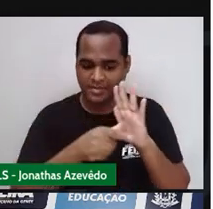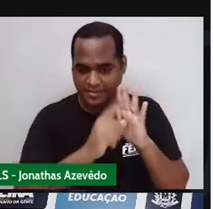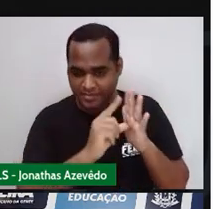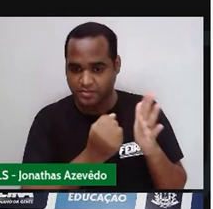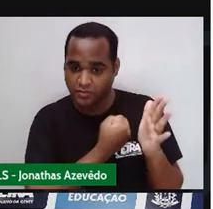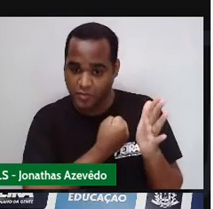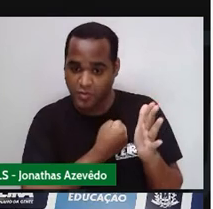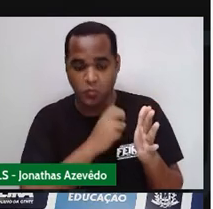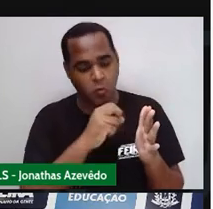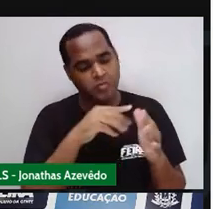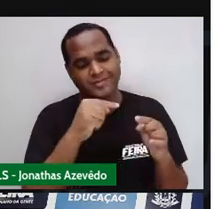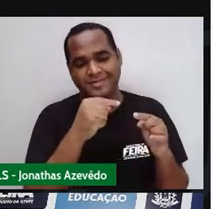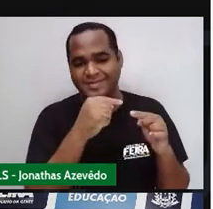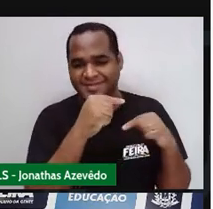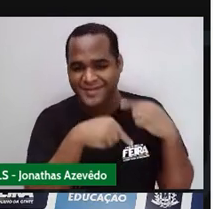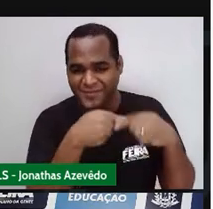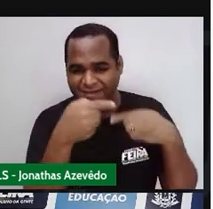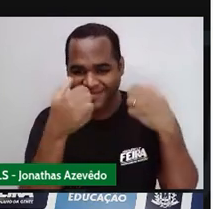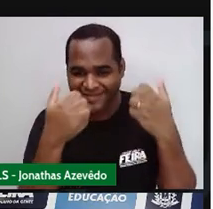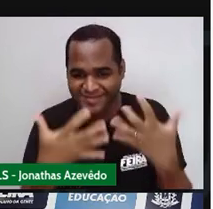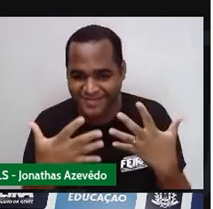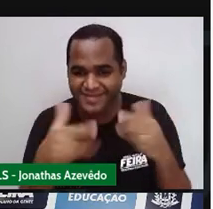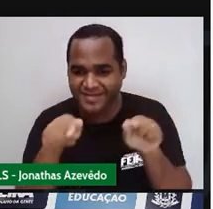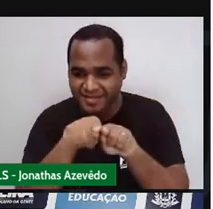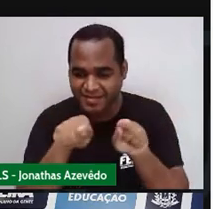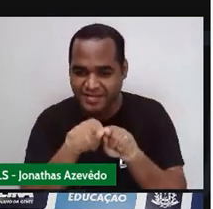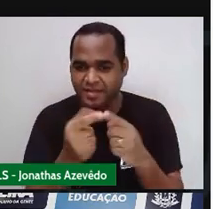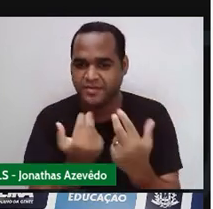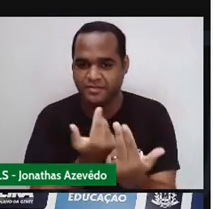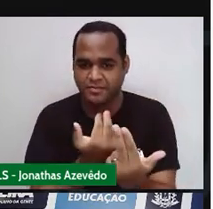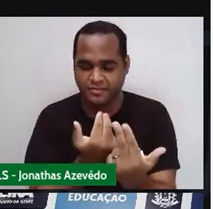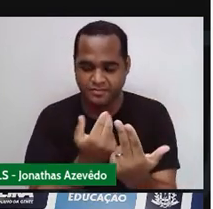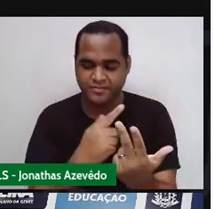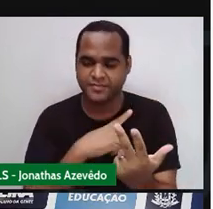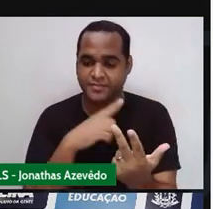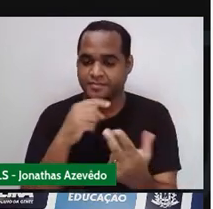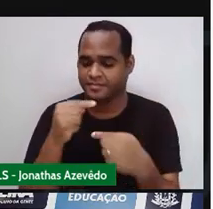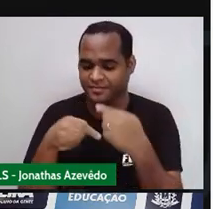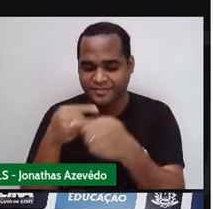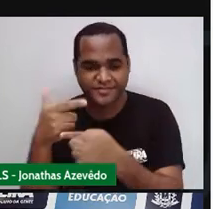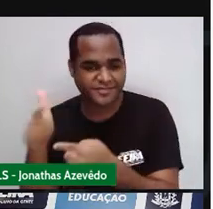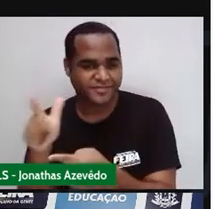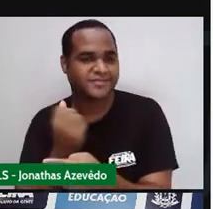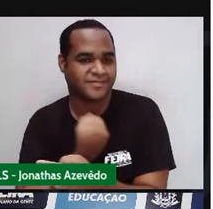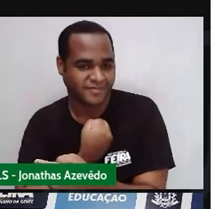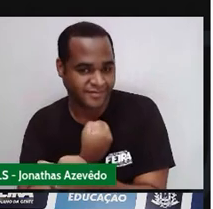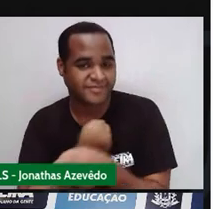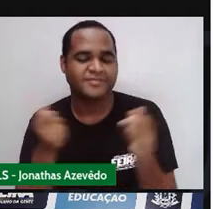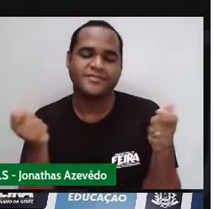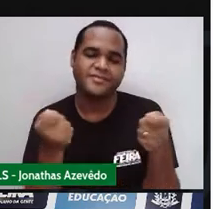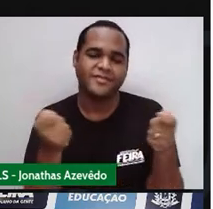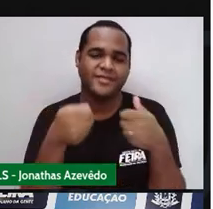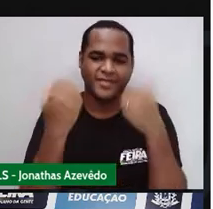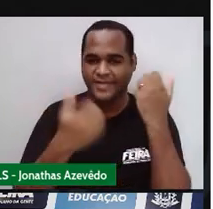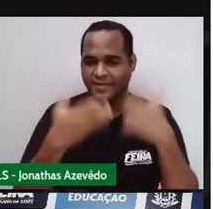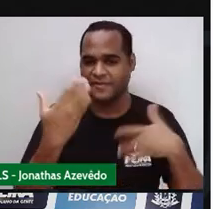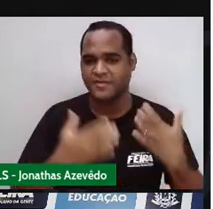Antecessor E o número que vem depois O sucessor Pois é